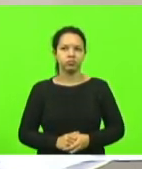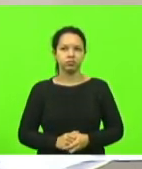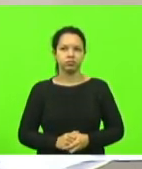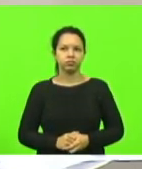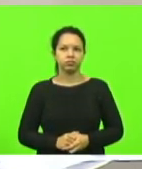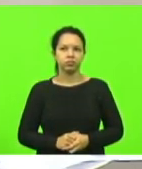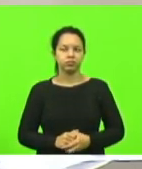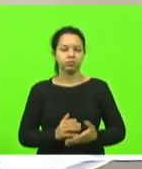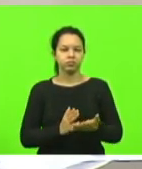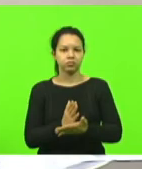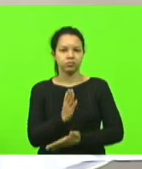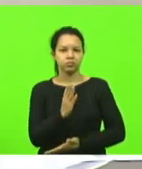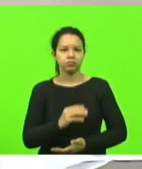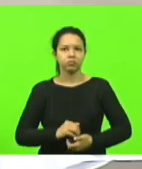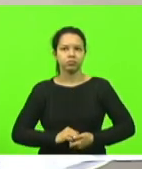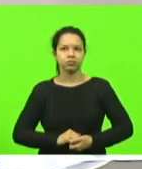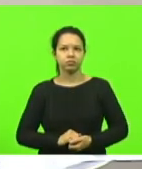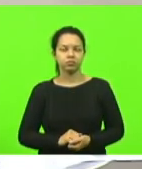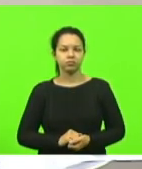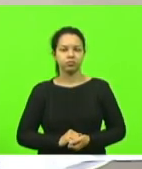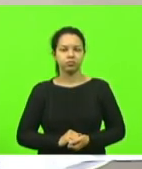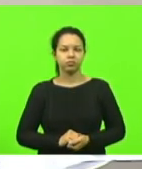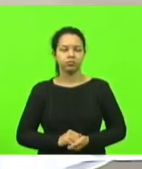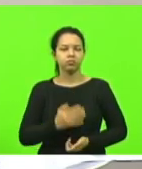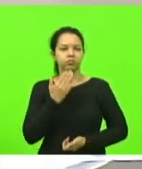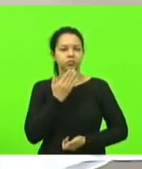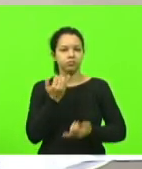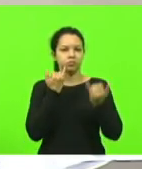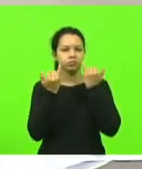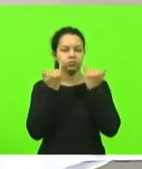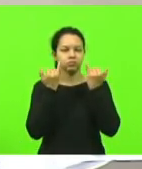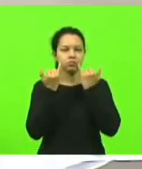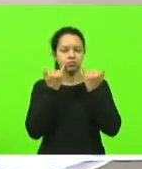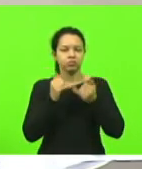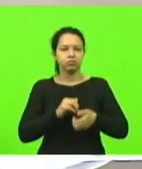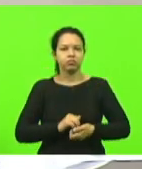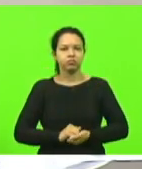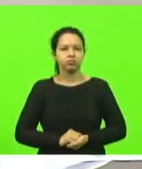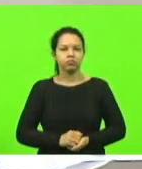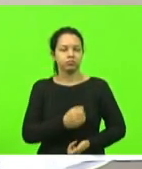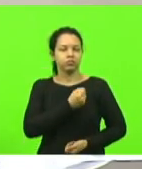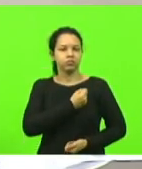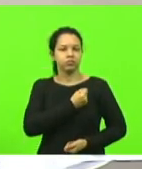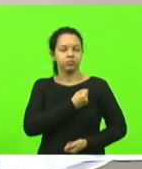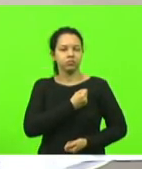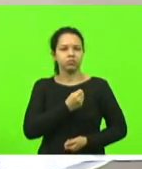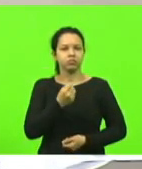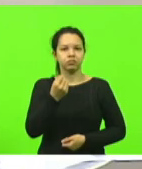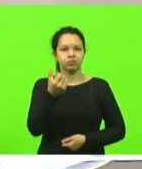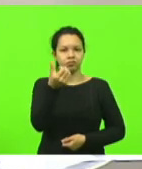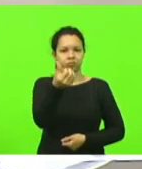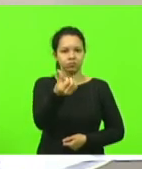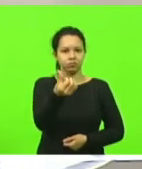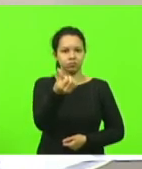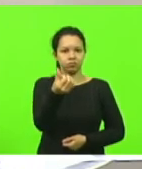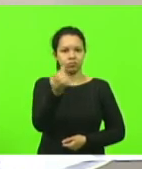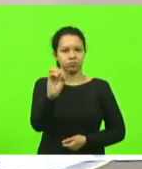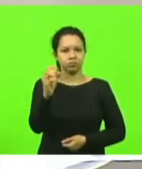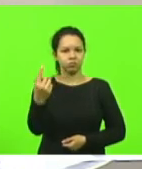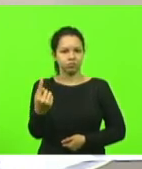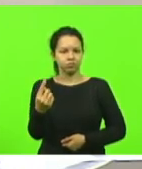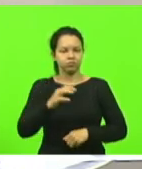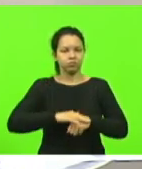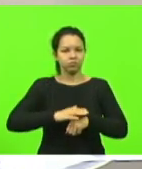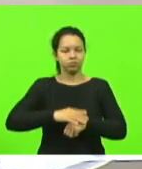aprovado. Pedidos de informação, pedido de informação número 601, autor, deputado